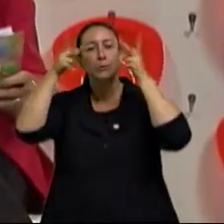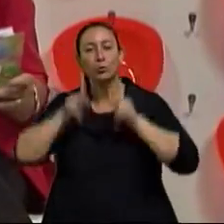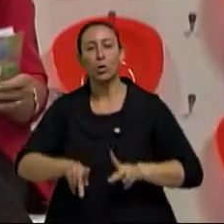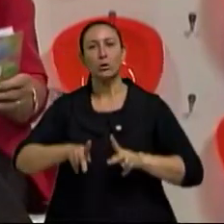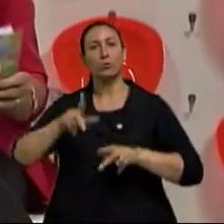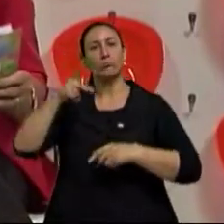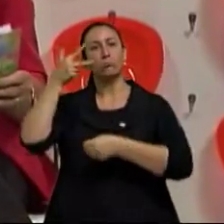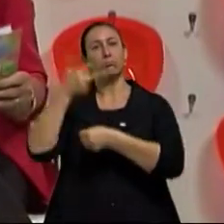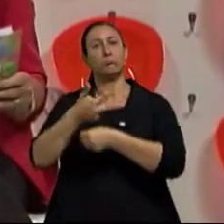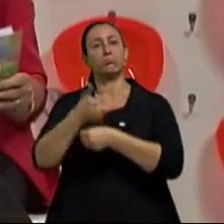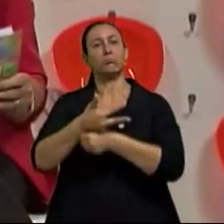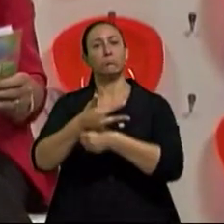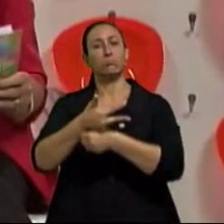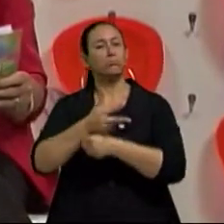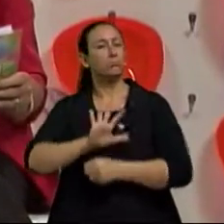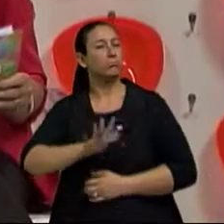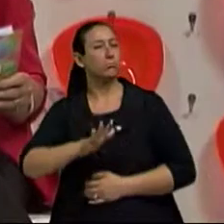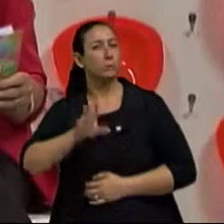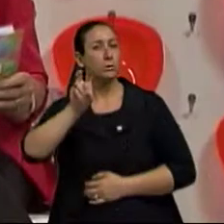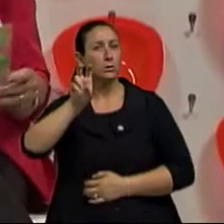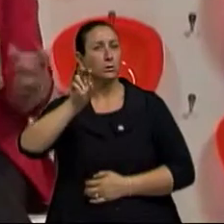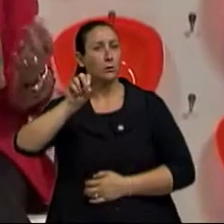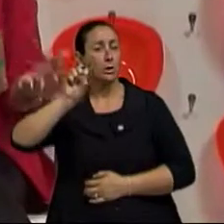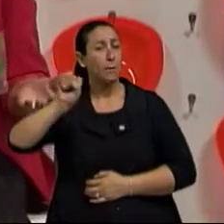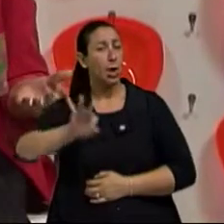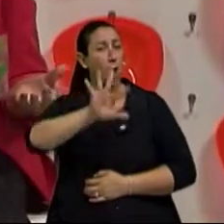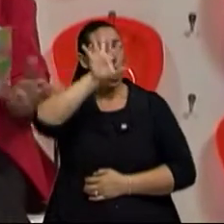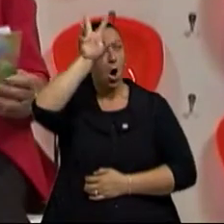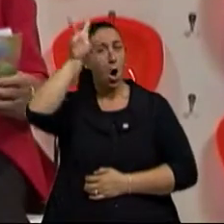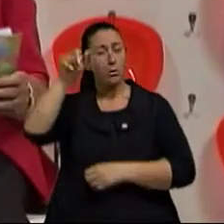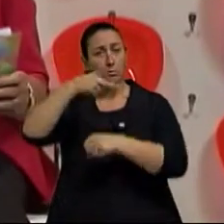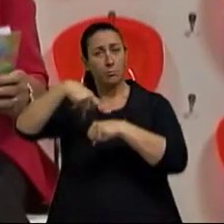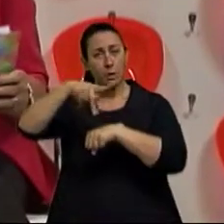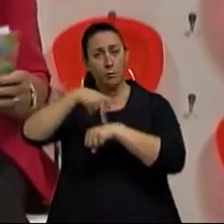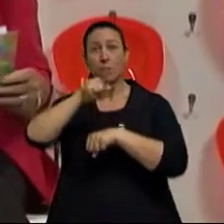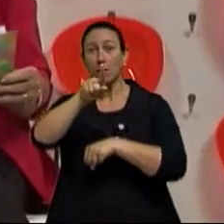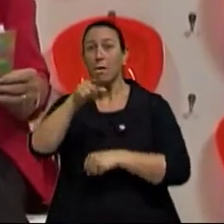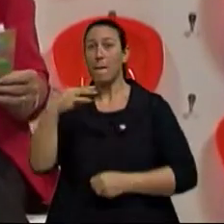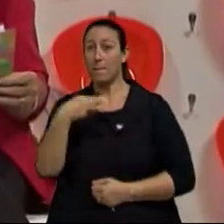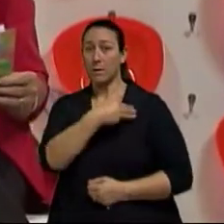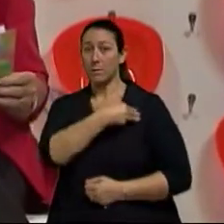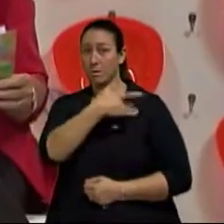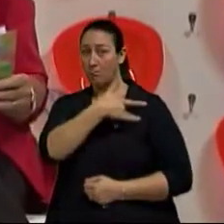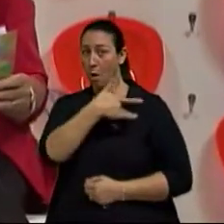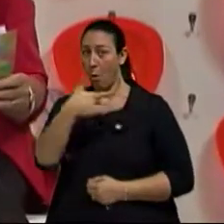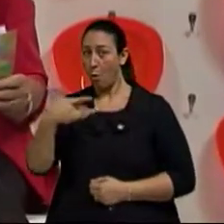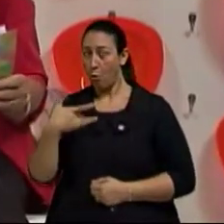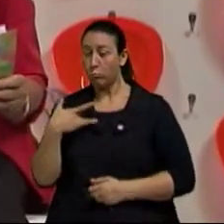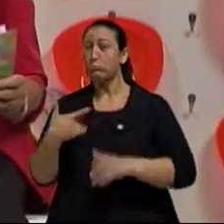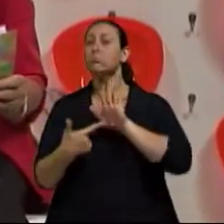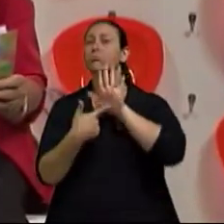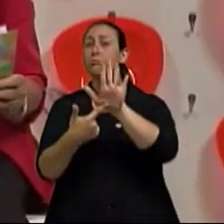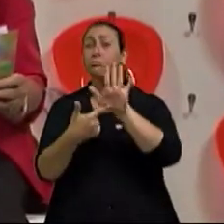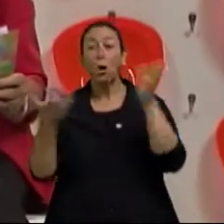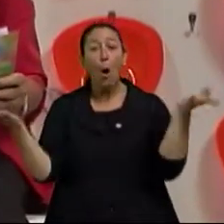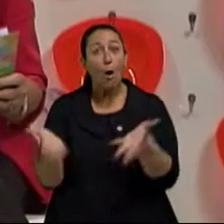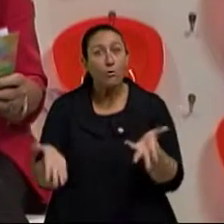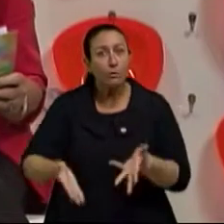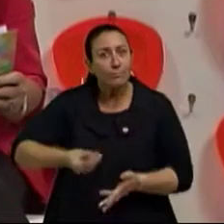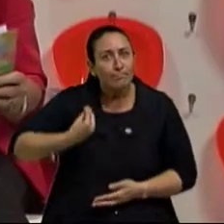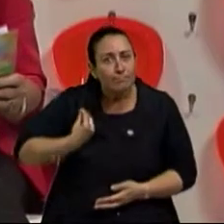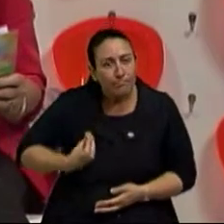de 50 milhões no país. Já o Ministério da Saúde alerta que hoje somos mais de 3